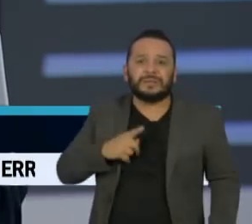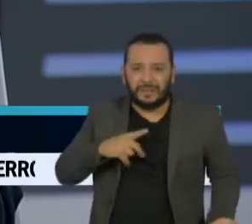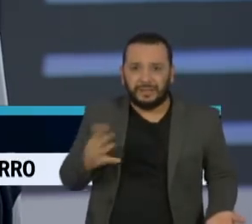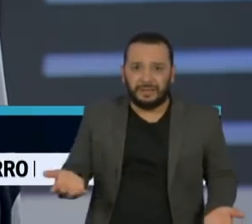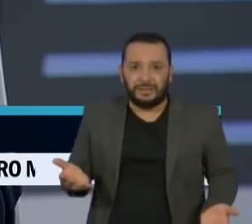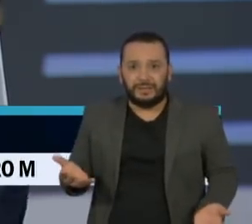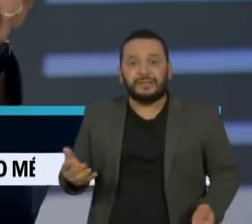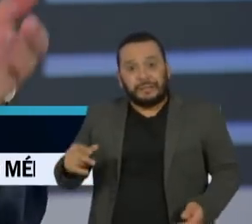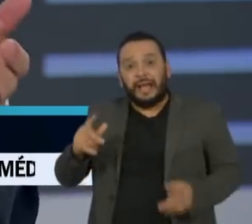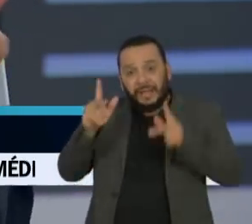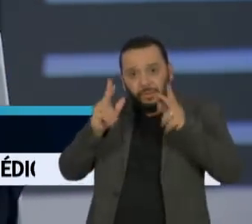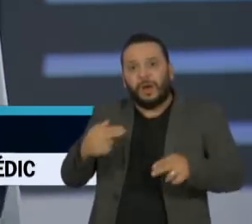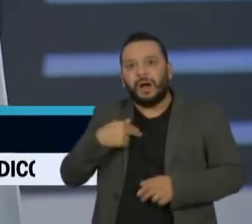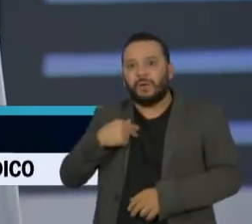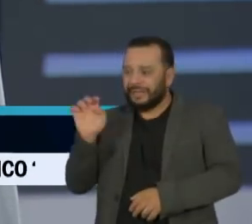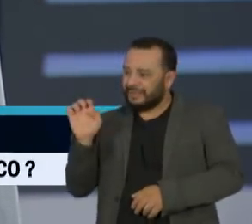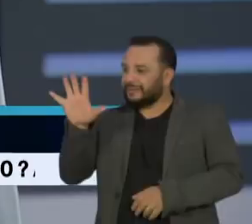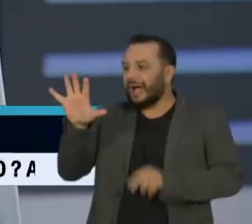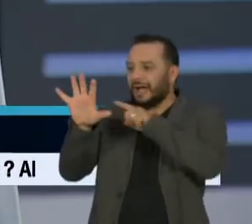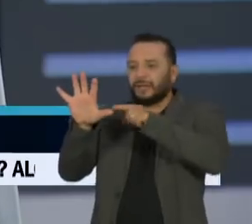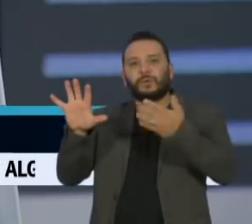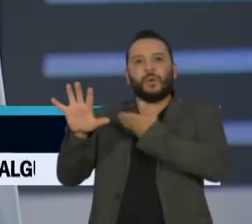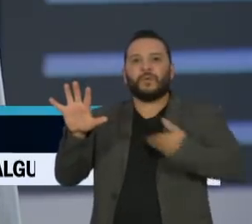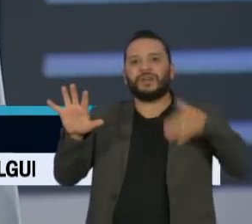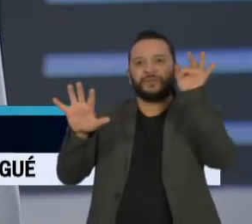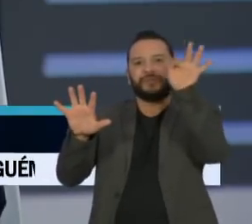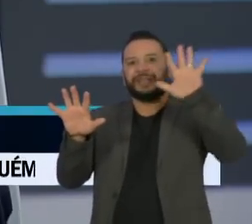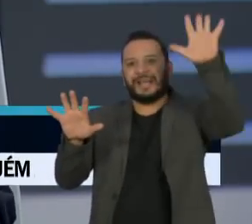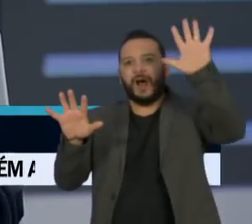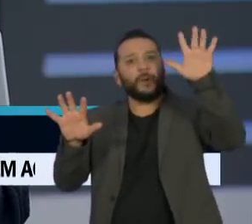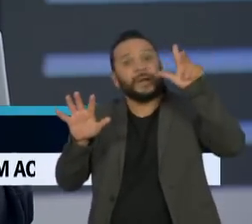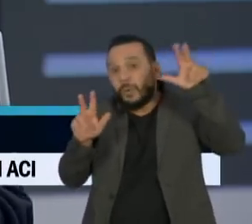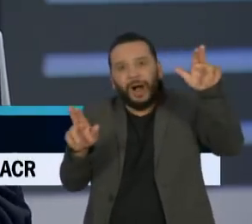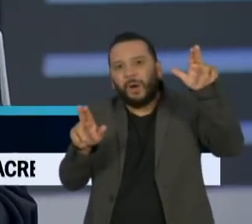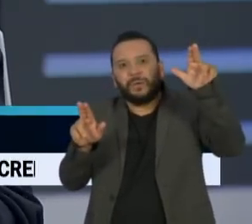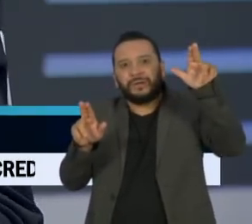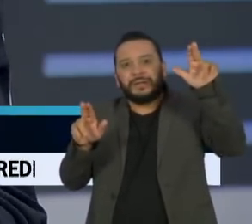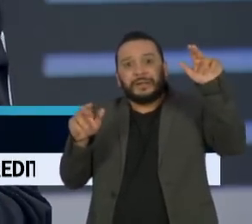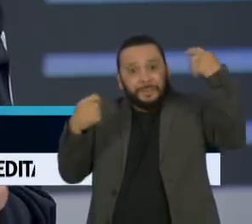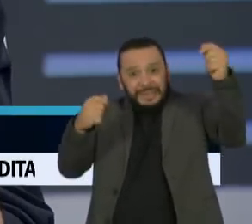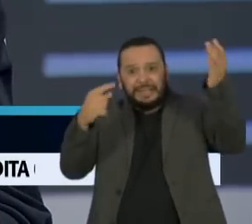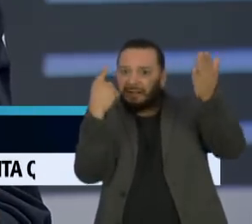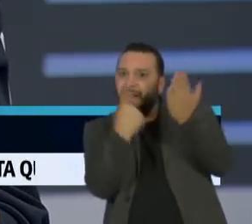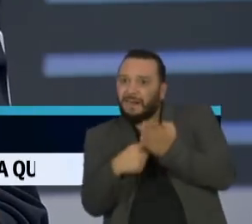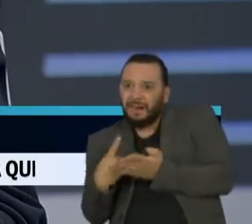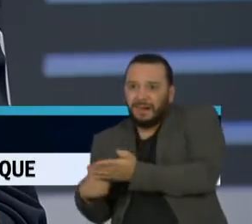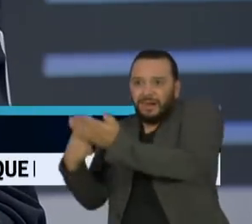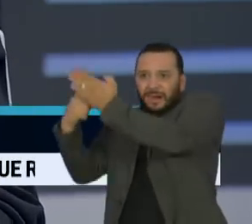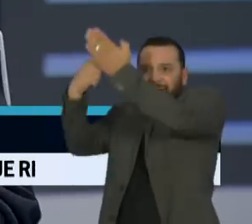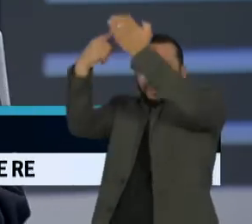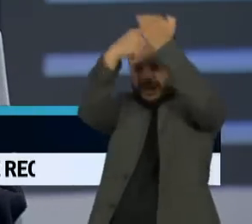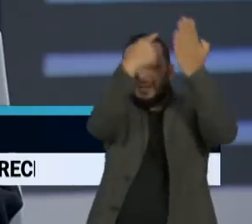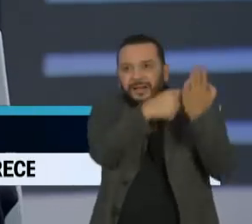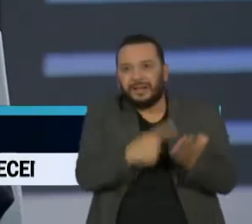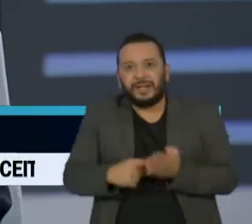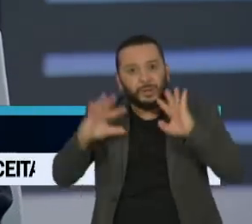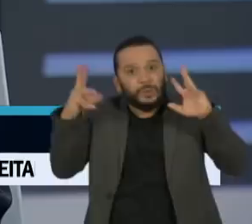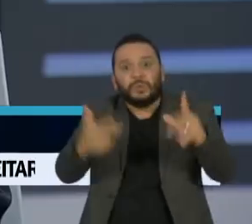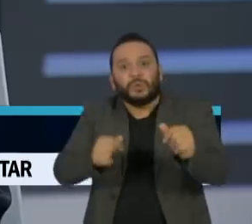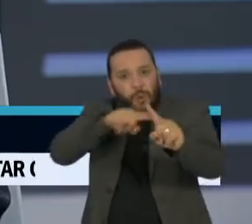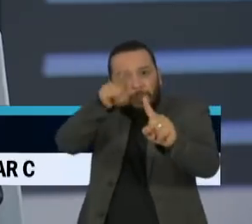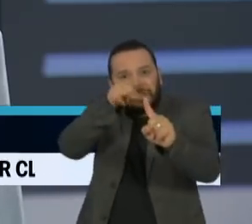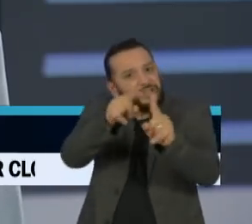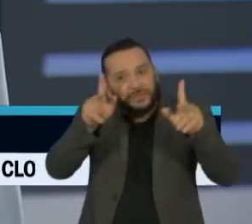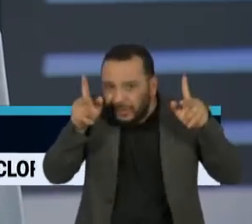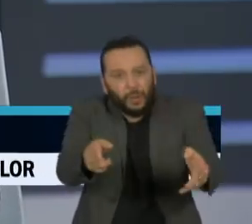entre os estados e do governo federal com alguns estados. Se não empurrar todo mundo na mesma direção, não vai